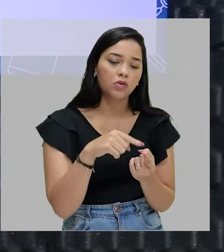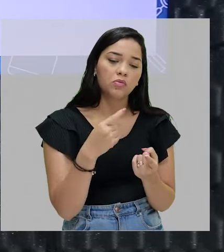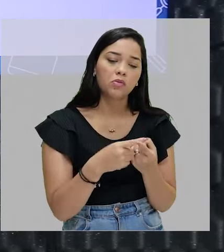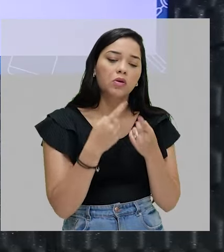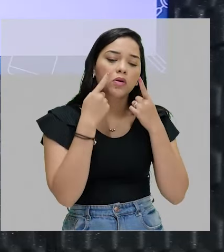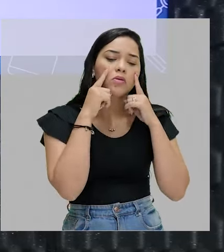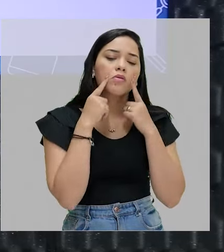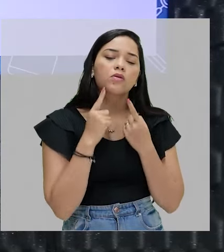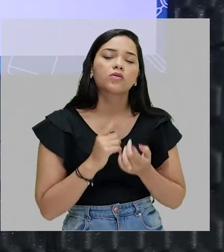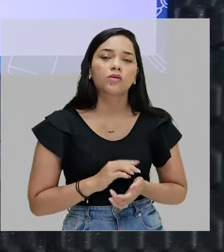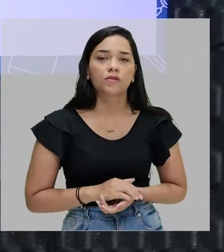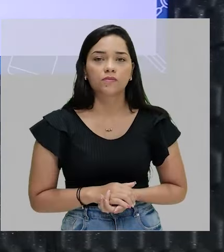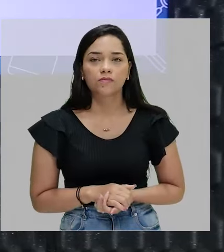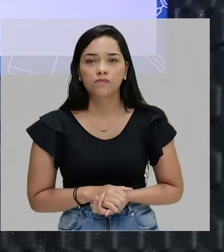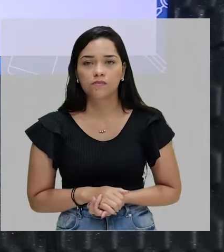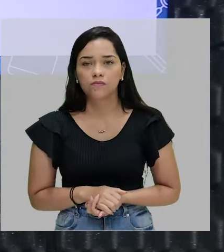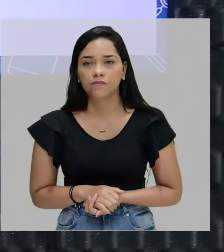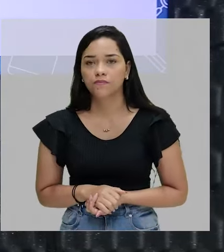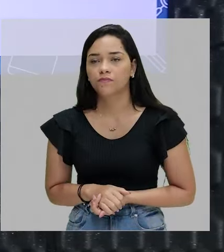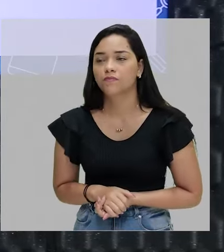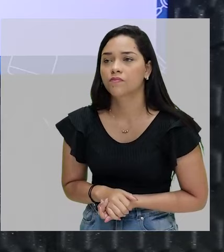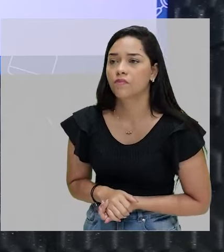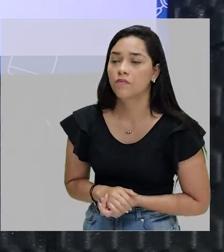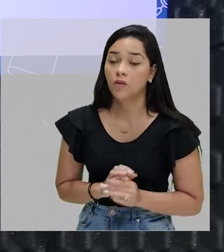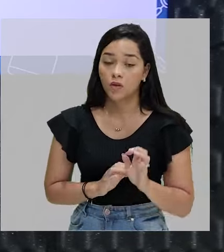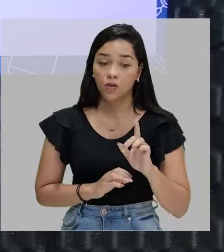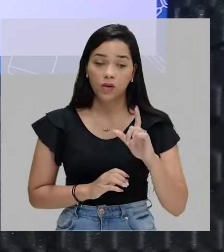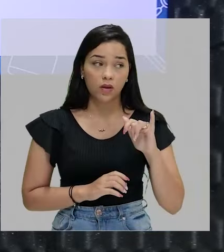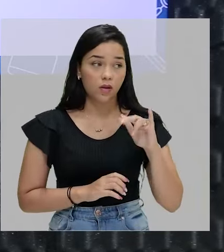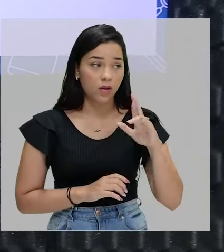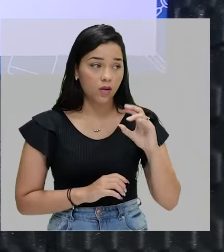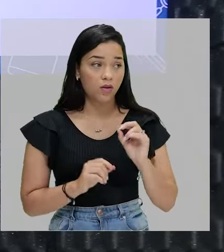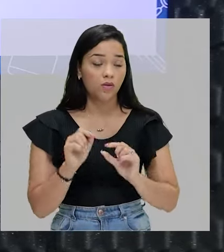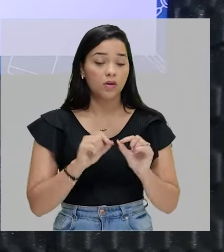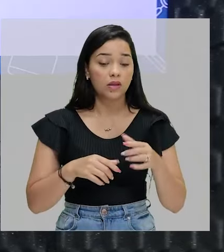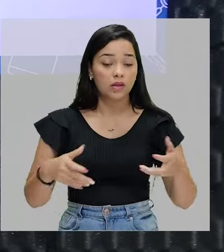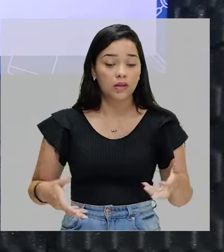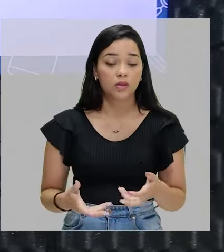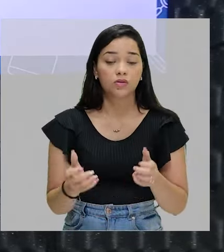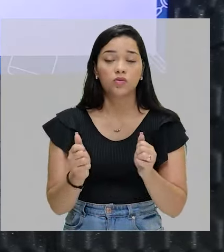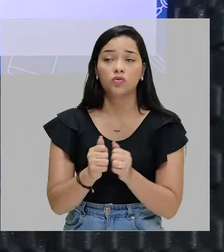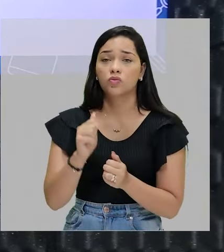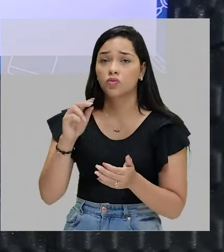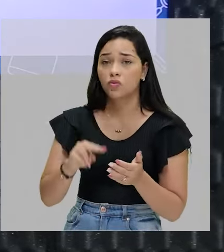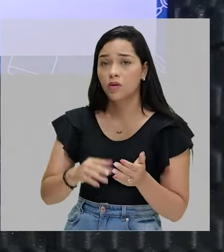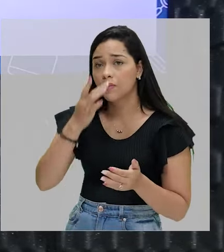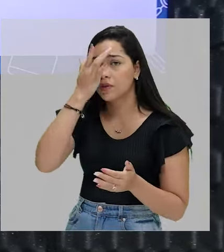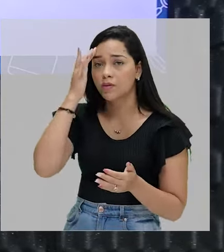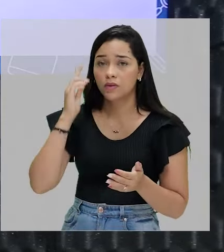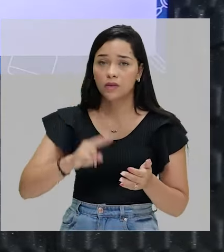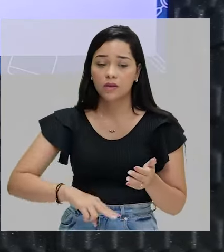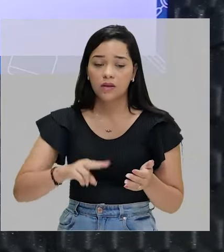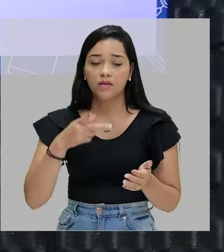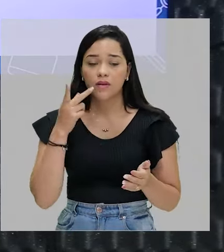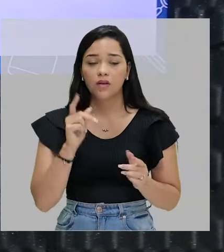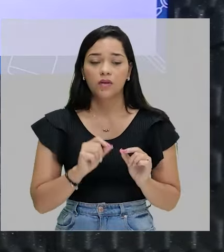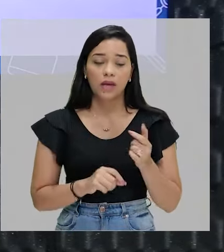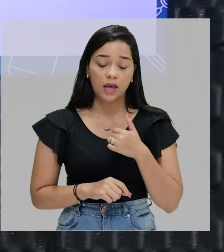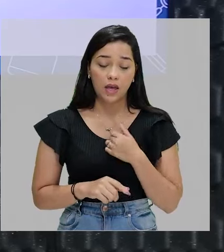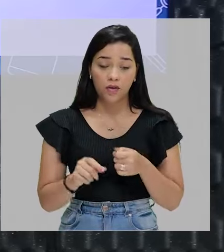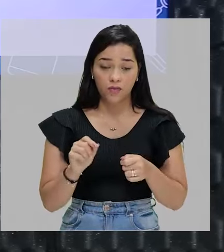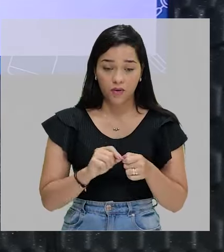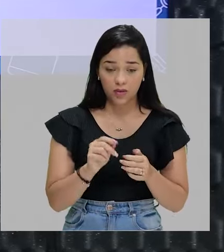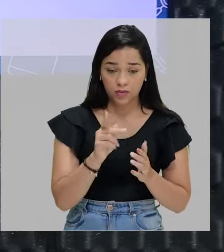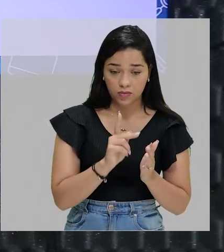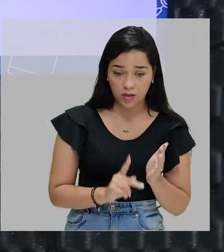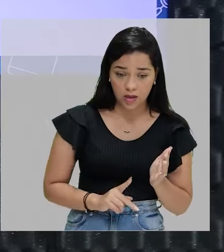motivo nenhum de pranto. O eu lírico aqui está interagindo com o leitor. Ele diz assim, Eu faço